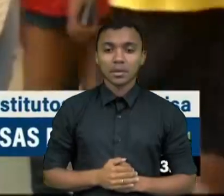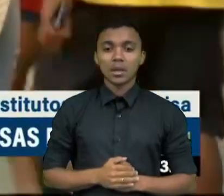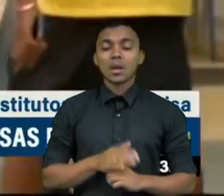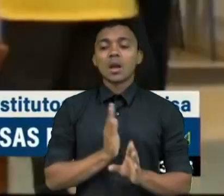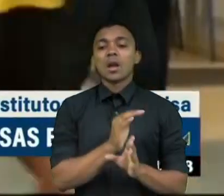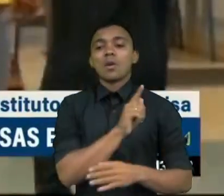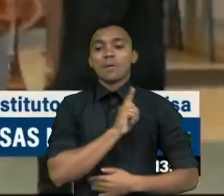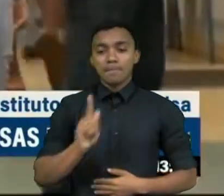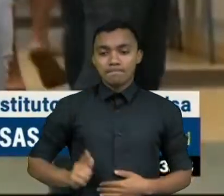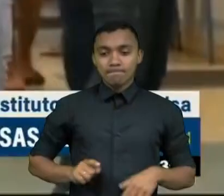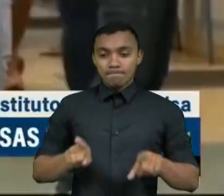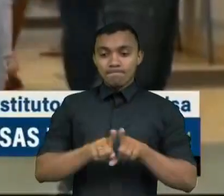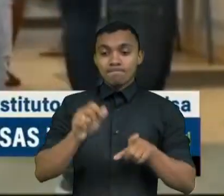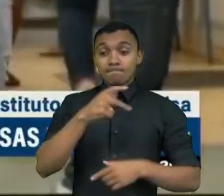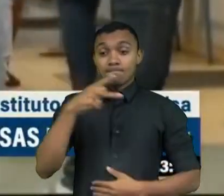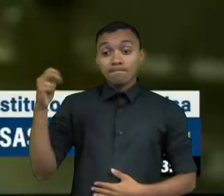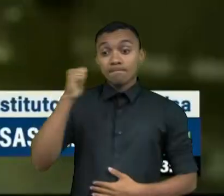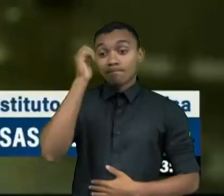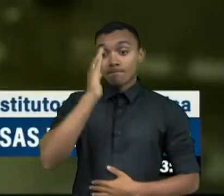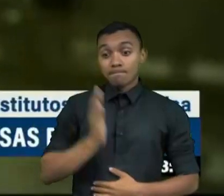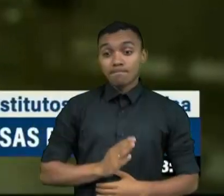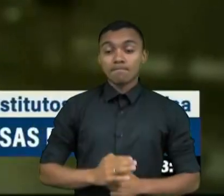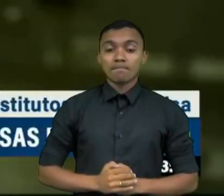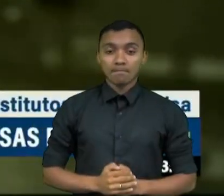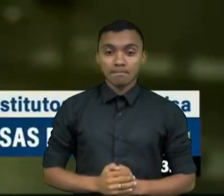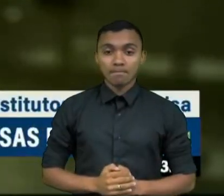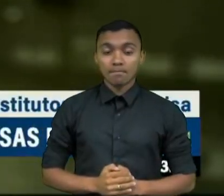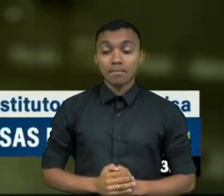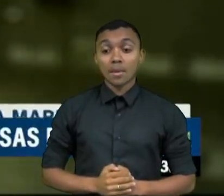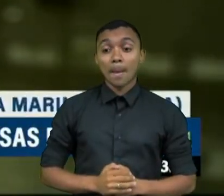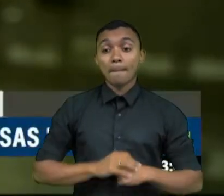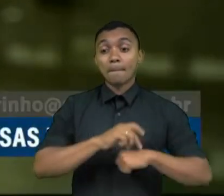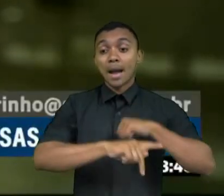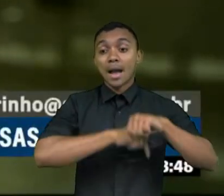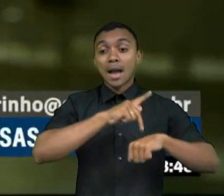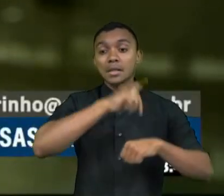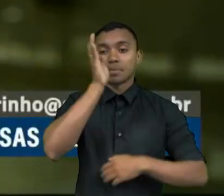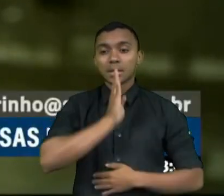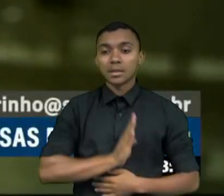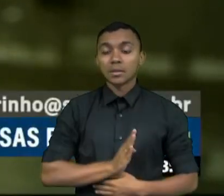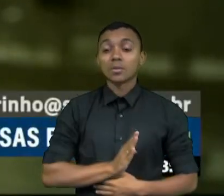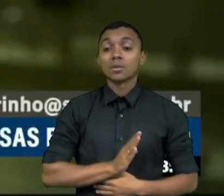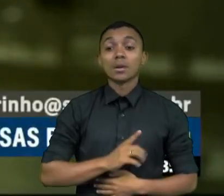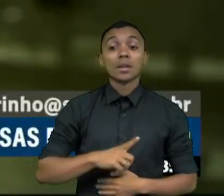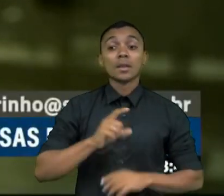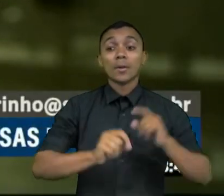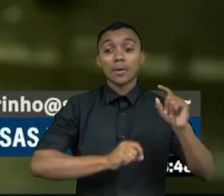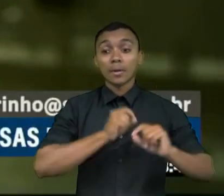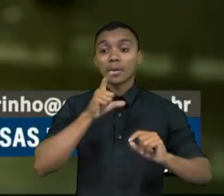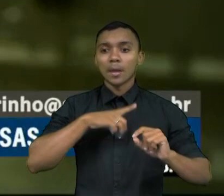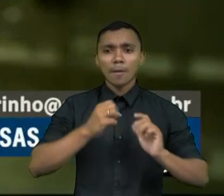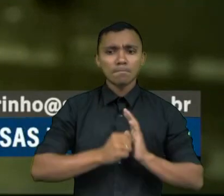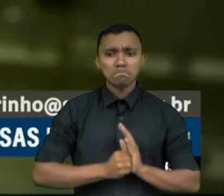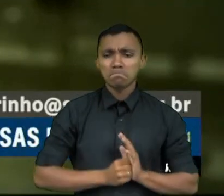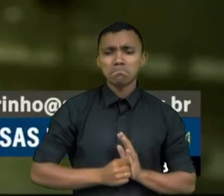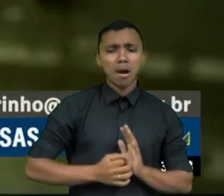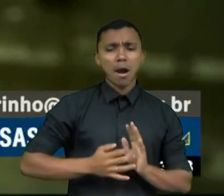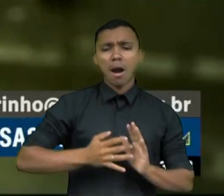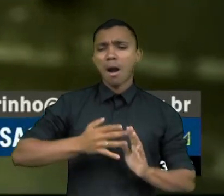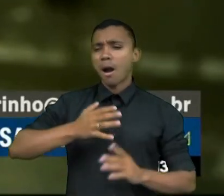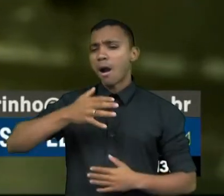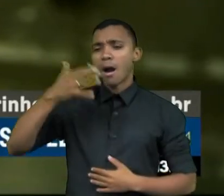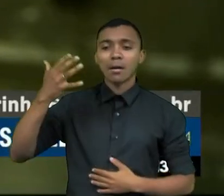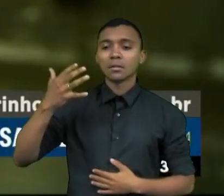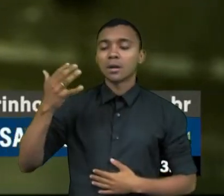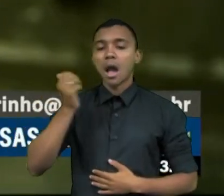governadores e presidente da República. Nós vivemos no Brasil um festival de resultados que não combinam